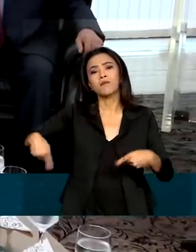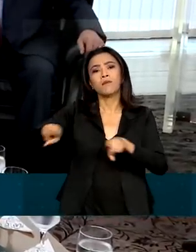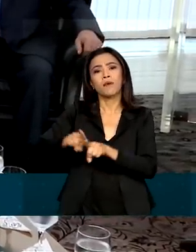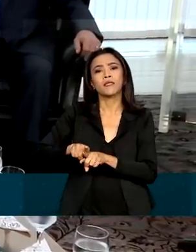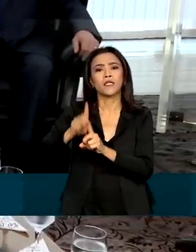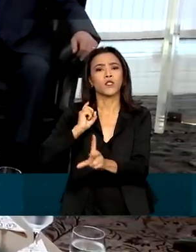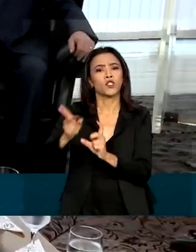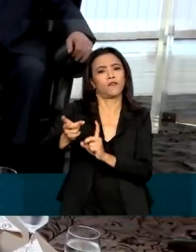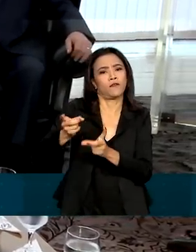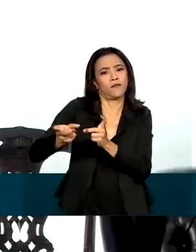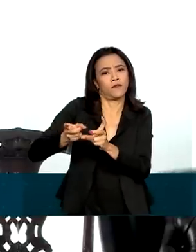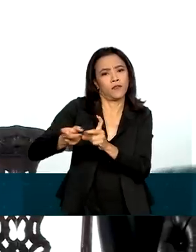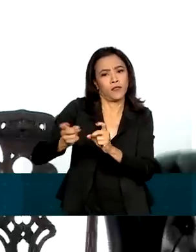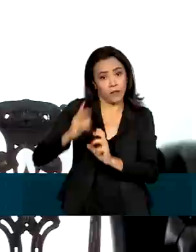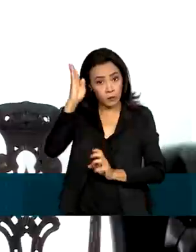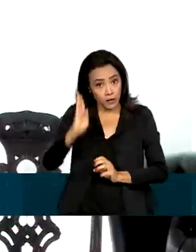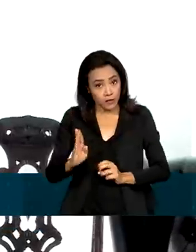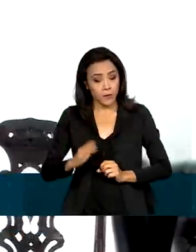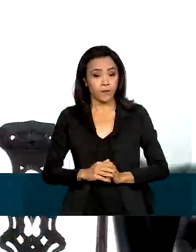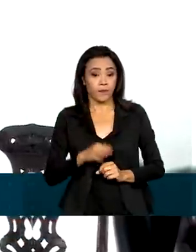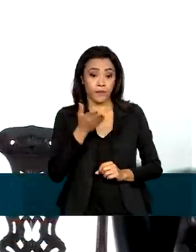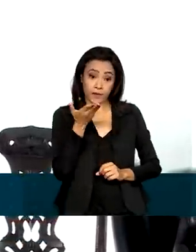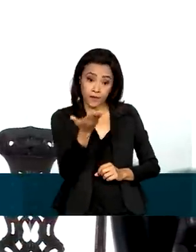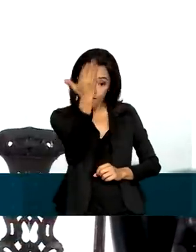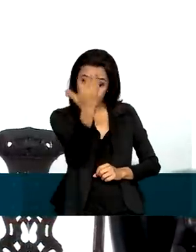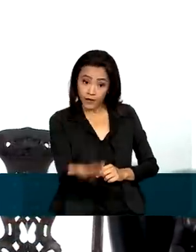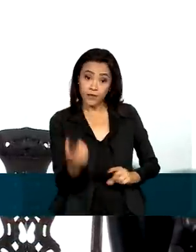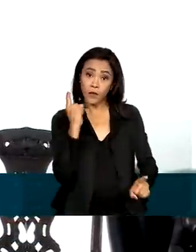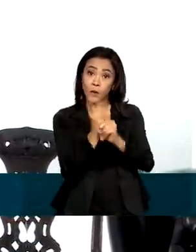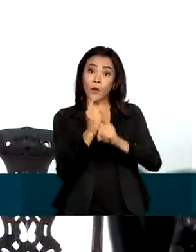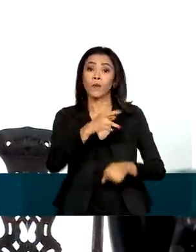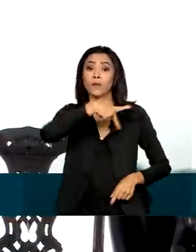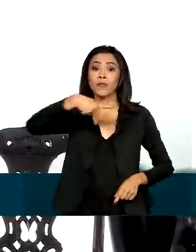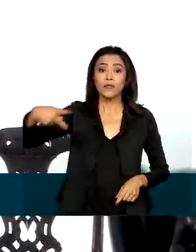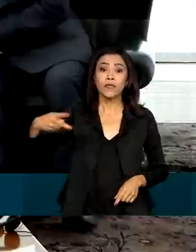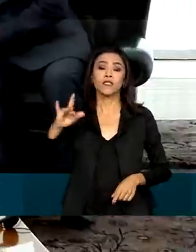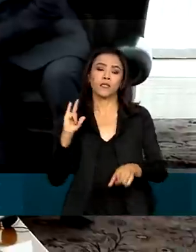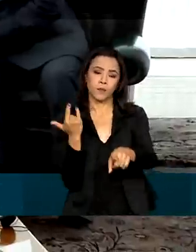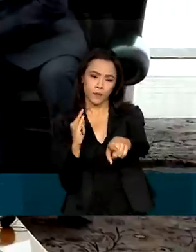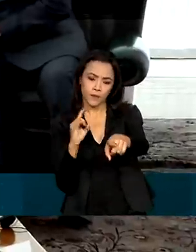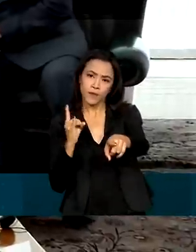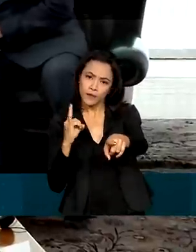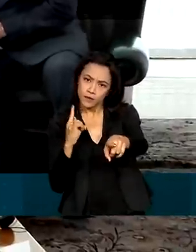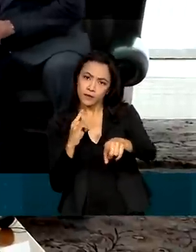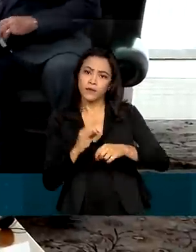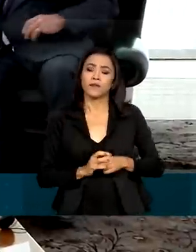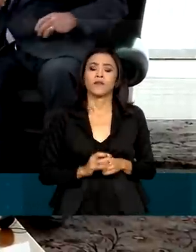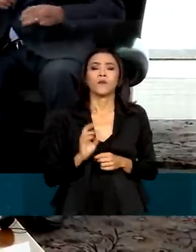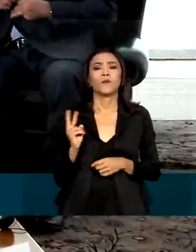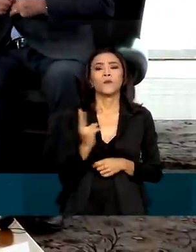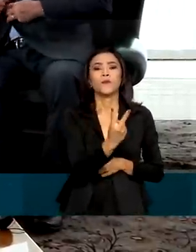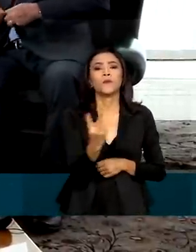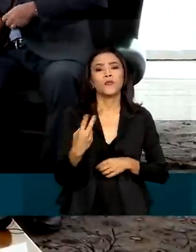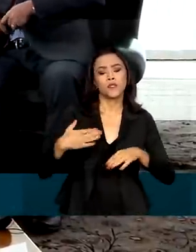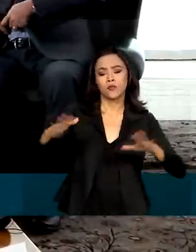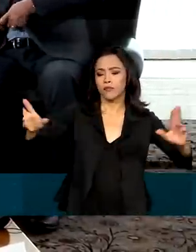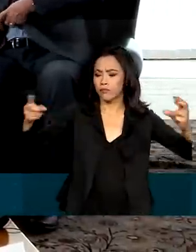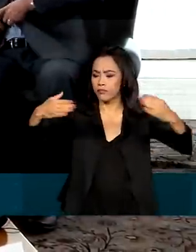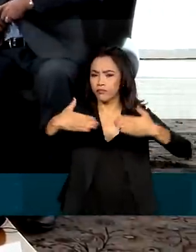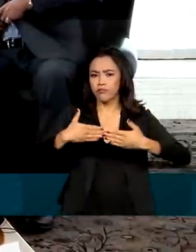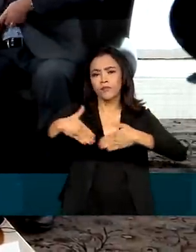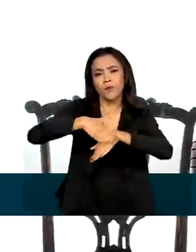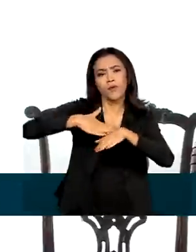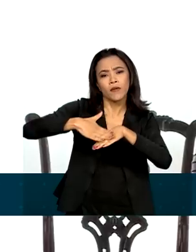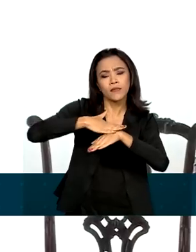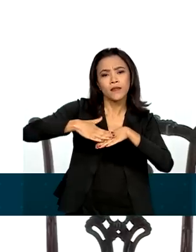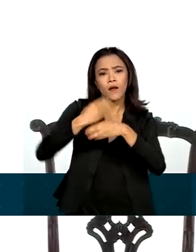comerciais do Brasil. No encontro com o presidente da Bolívia, Luiz Arce, os mandatários discutiram como os dois países podem